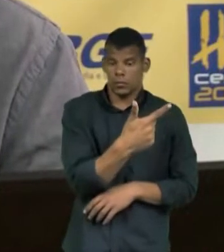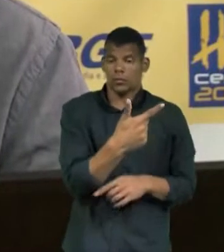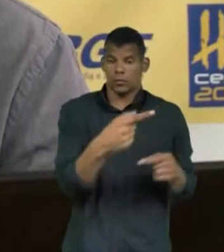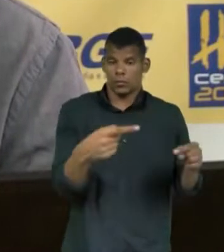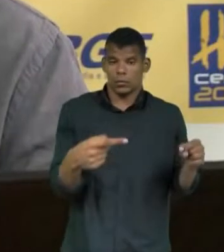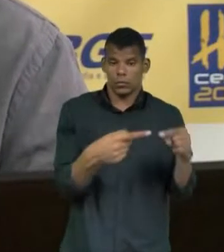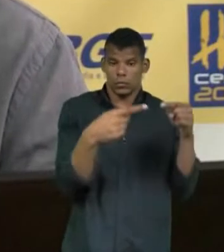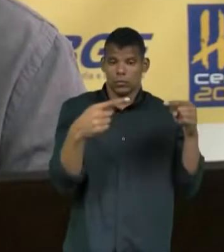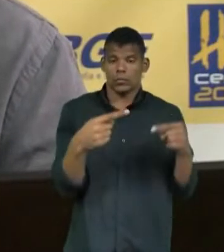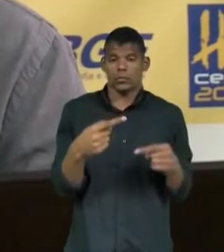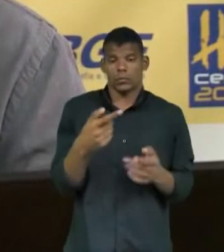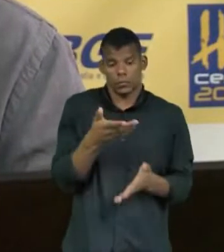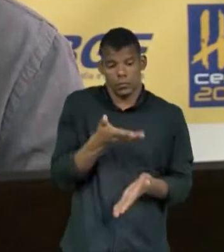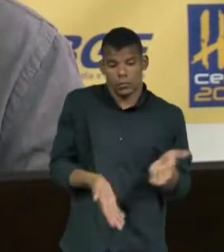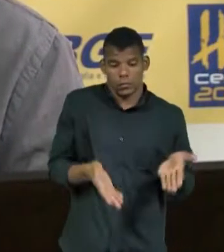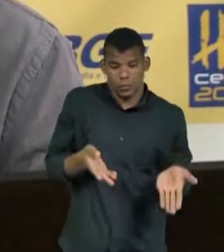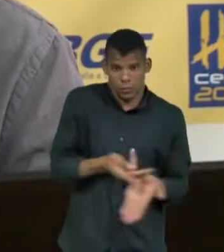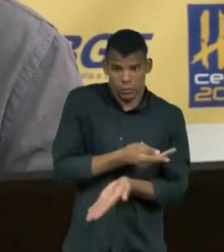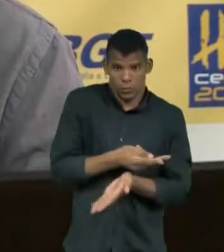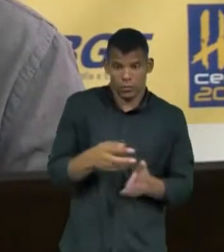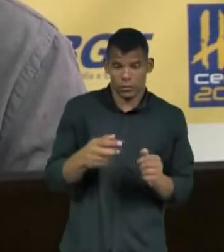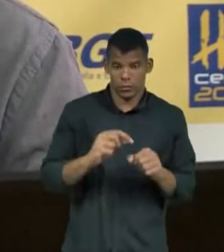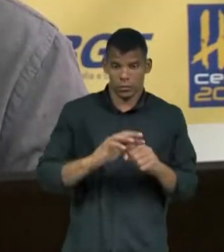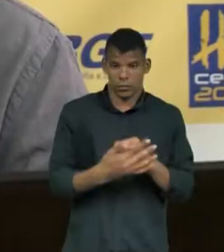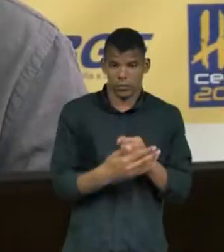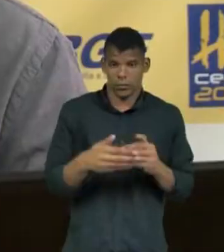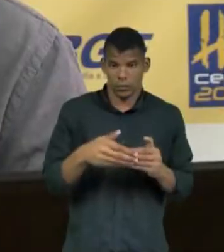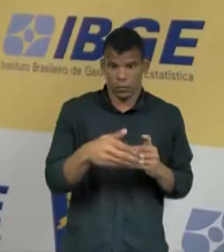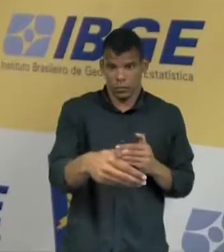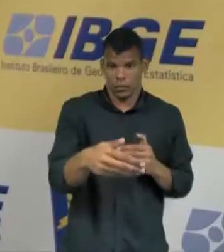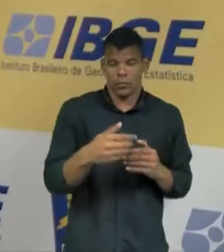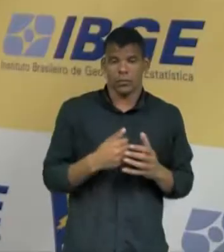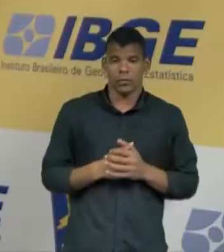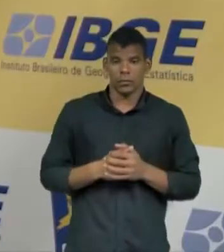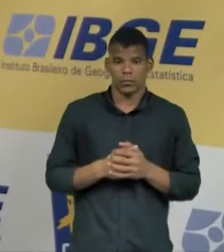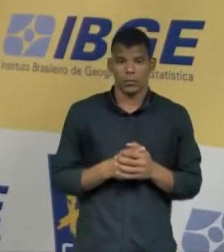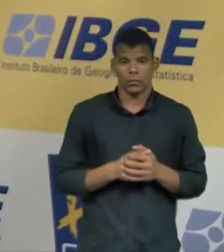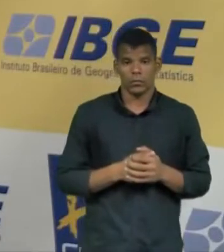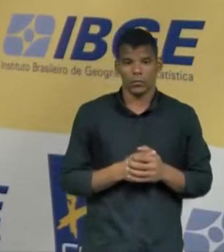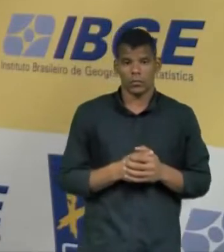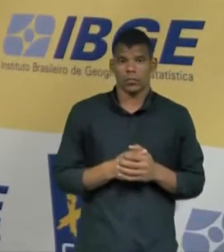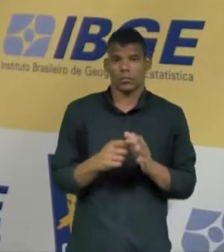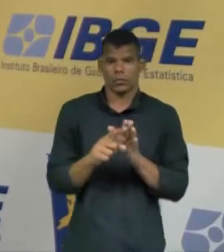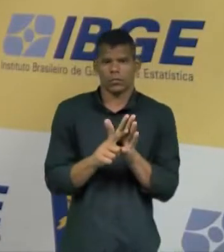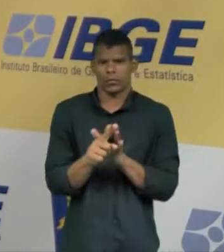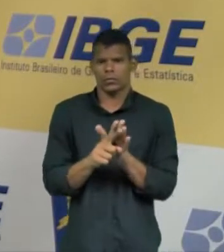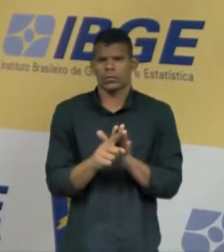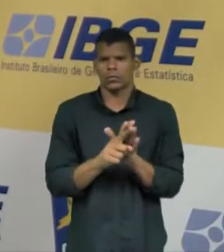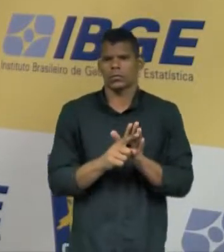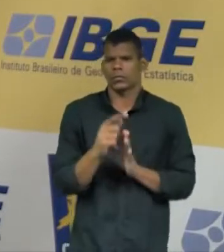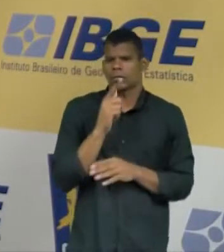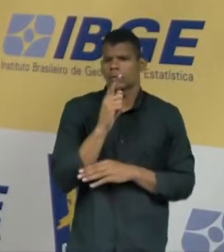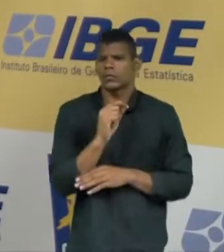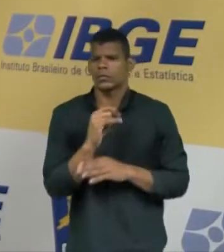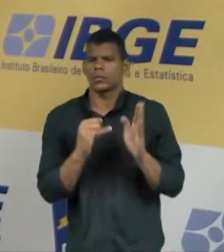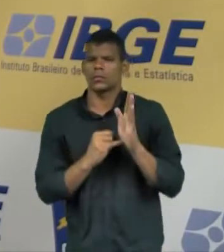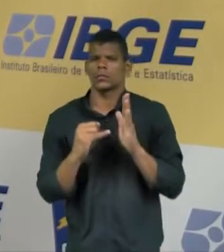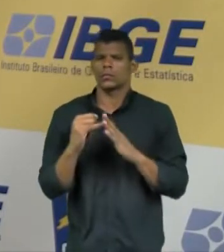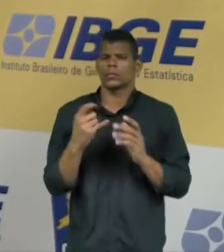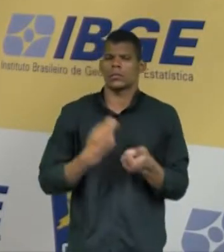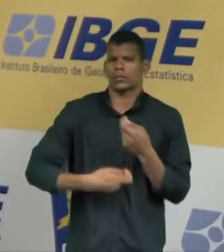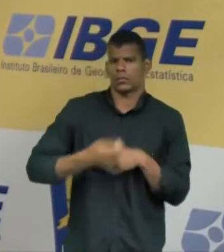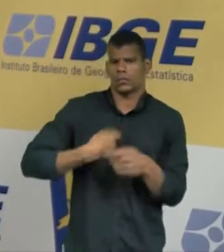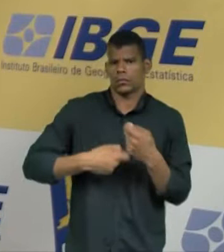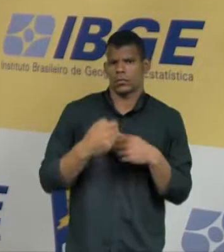empregos que aconteceram durante o período forte da pandemia. Um estudo do Instituto de Pesquisa Econômica Avançada, feito